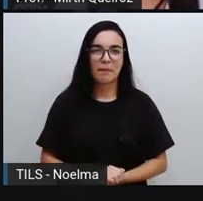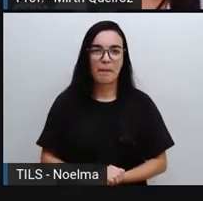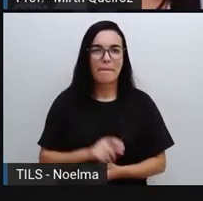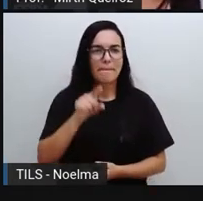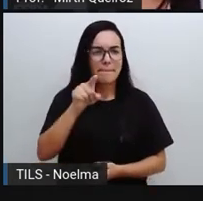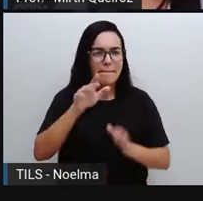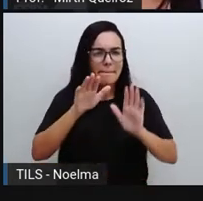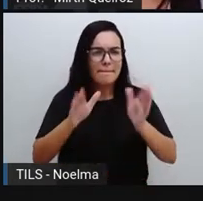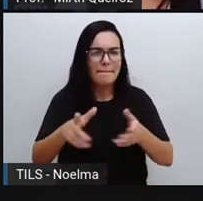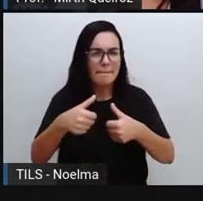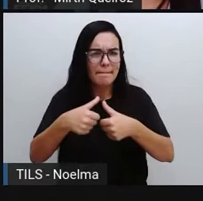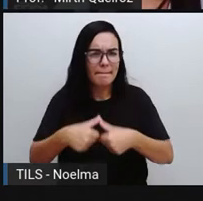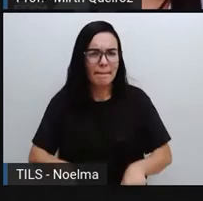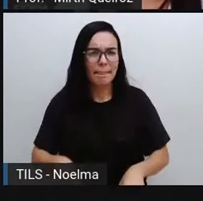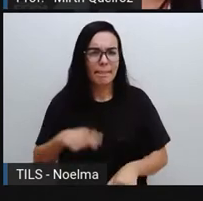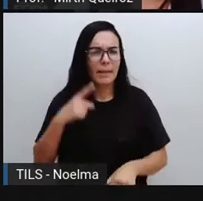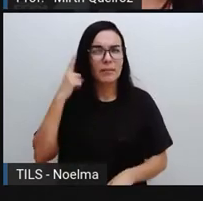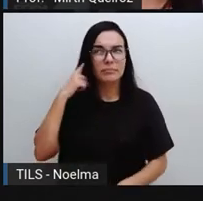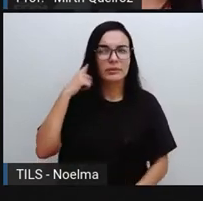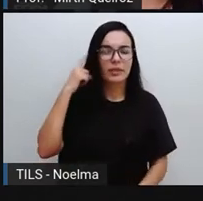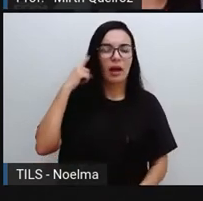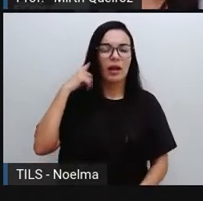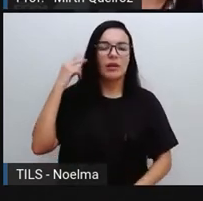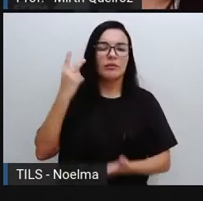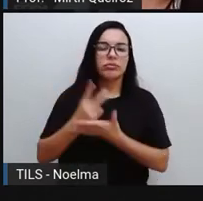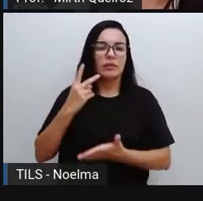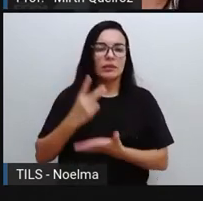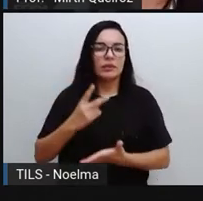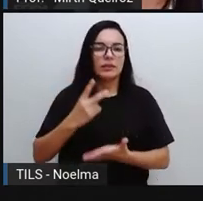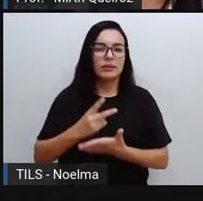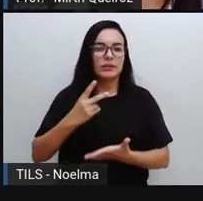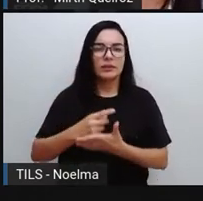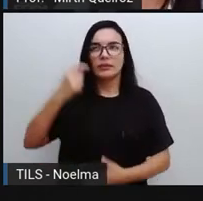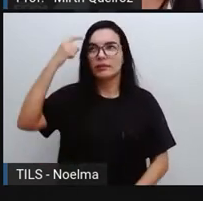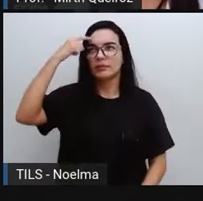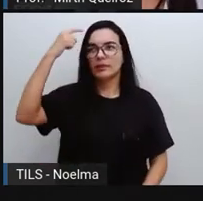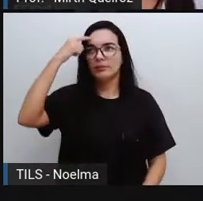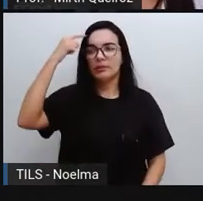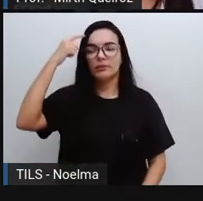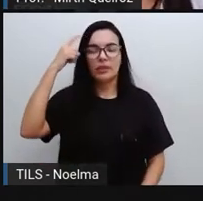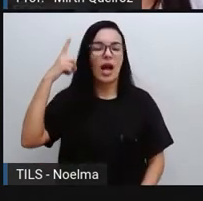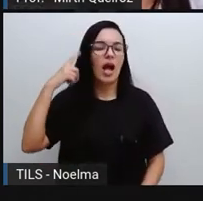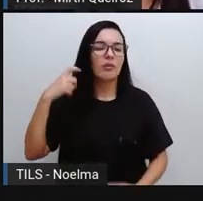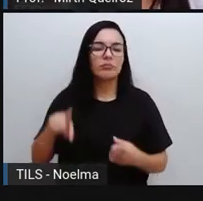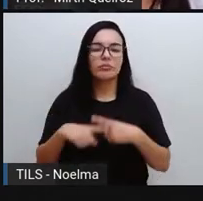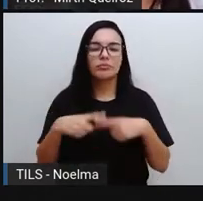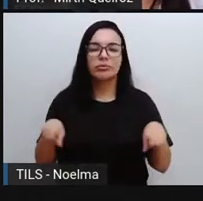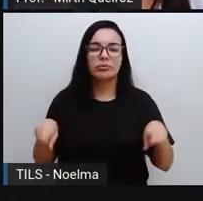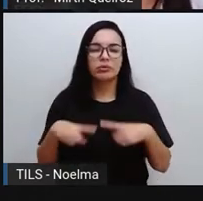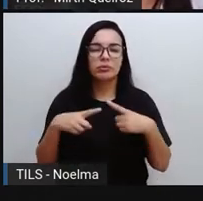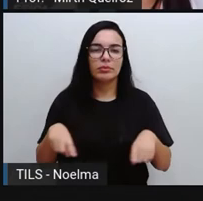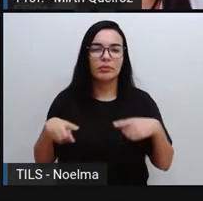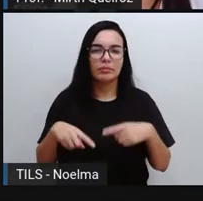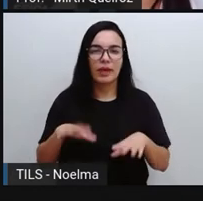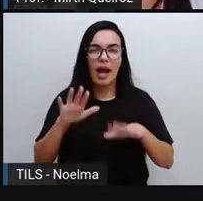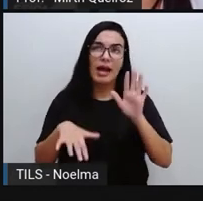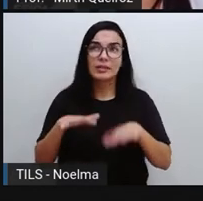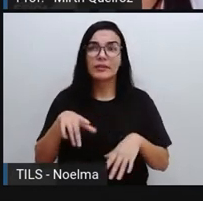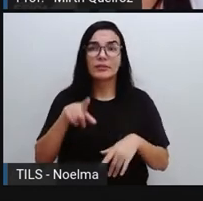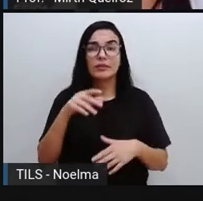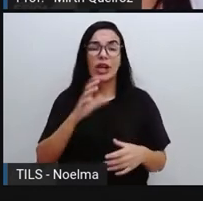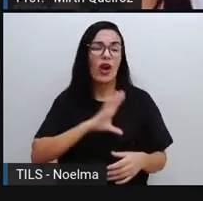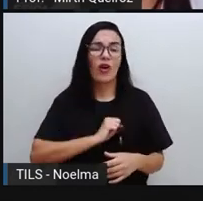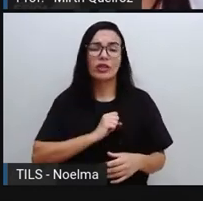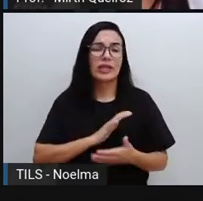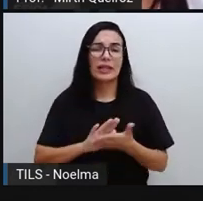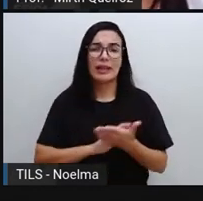Vocês já ficaram com uma música que não saía da sua cabeça? Vocês escutaram essa música? Às vezes, vocês nem